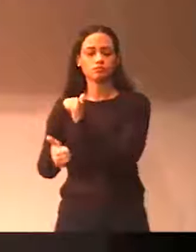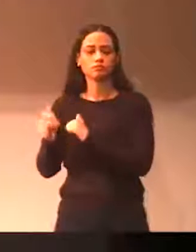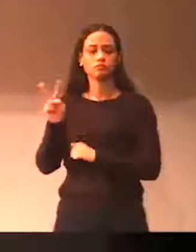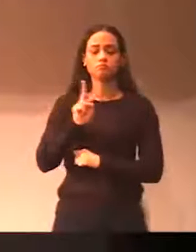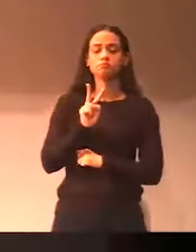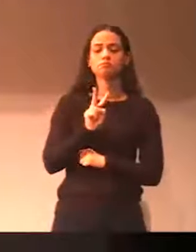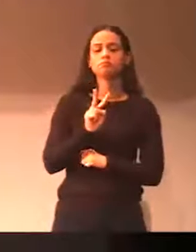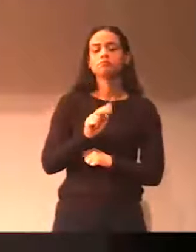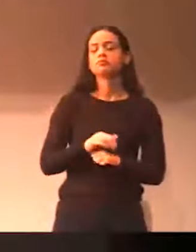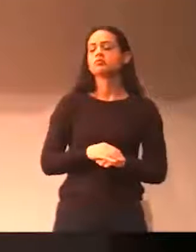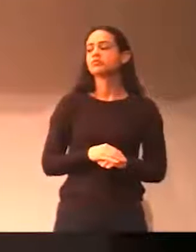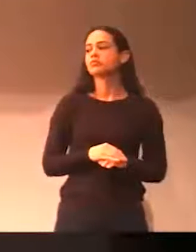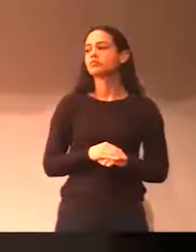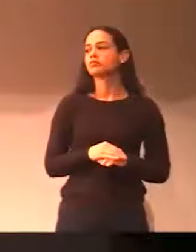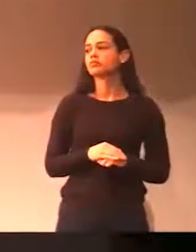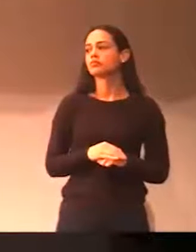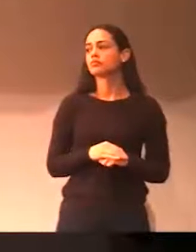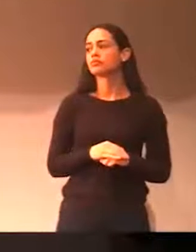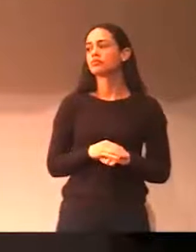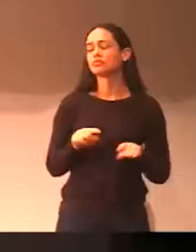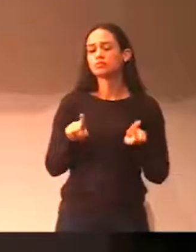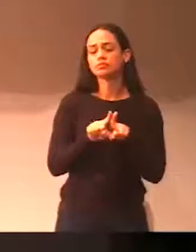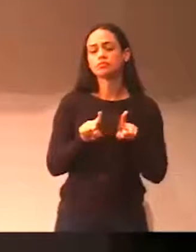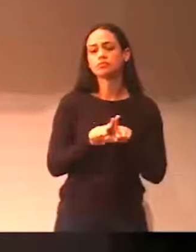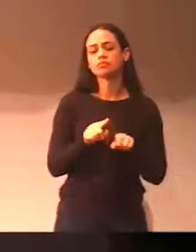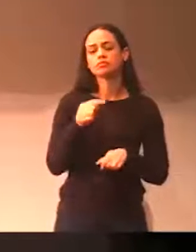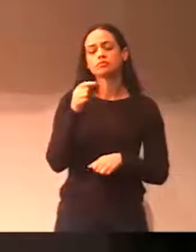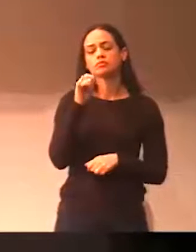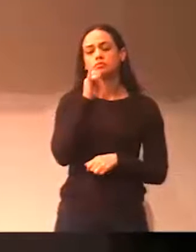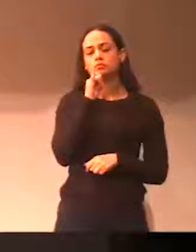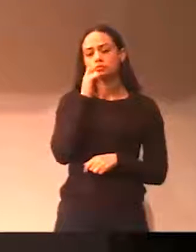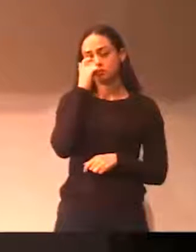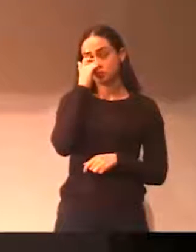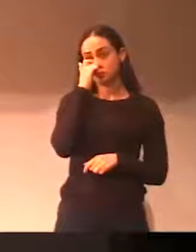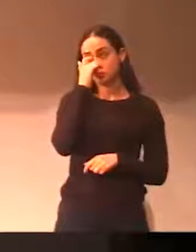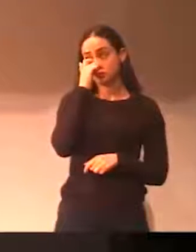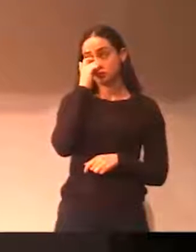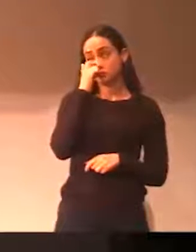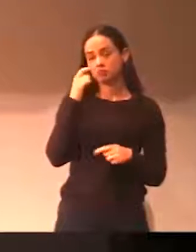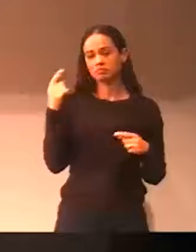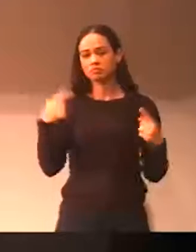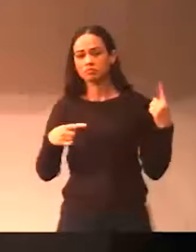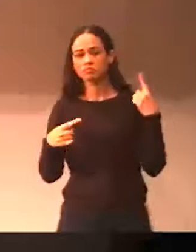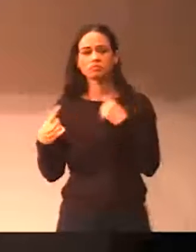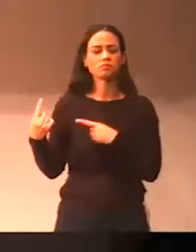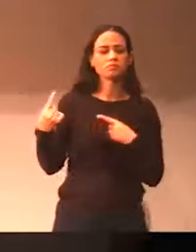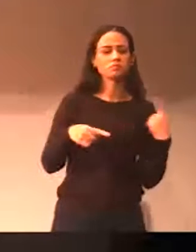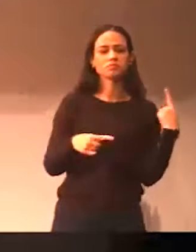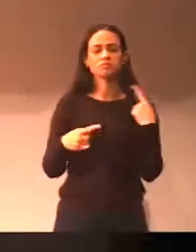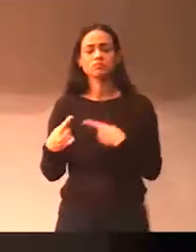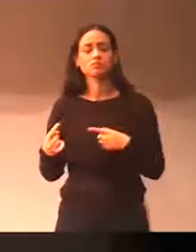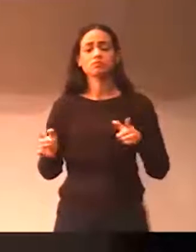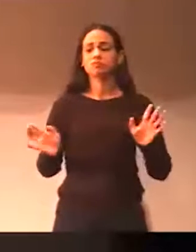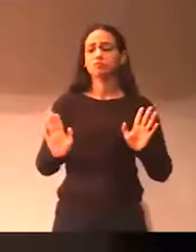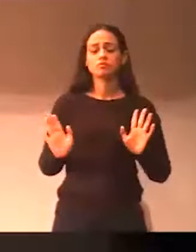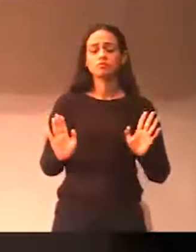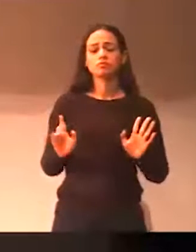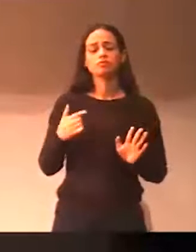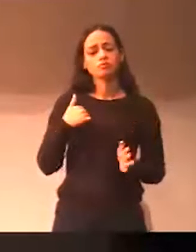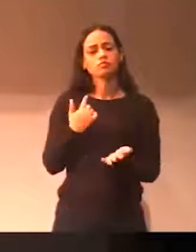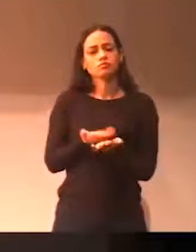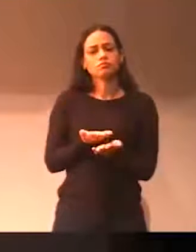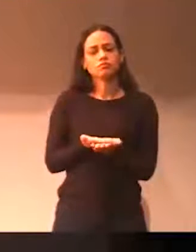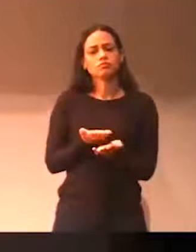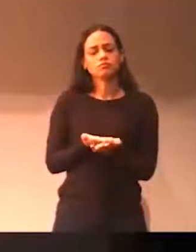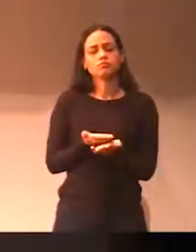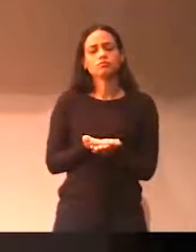a armadilha política talvez da resposta, achando que é um contra o outro e vice-versa, tenho estudado muito uma